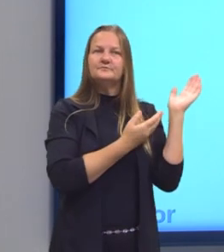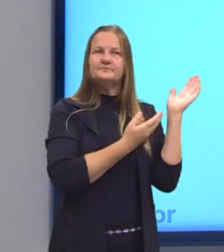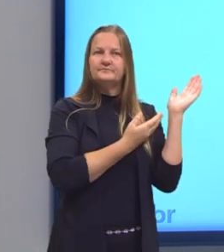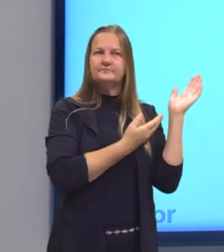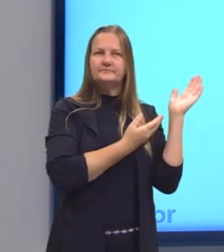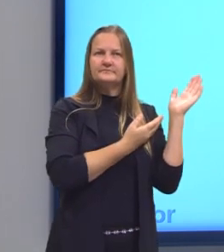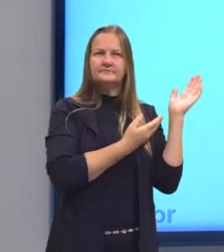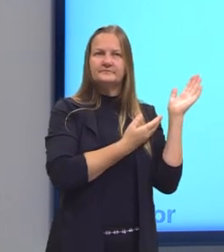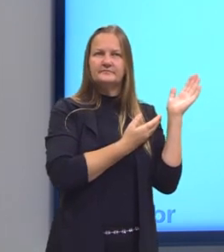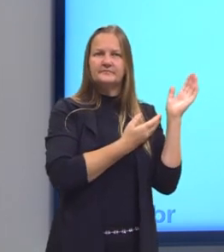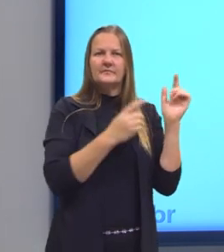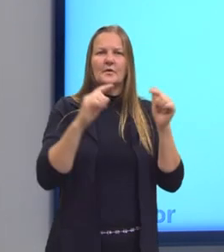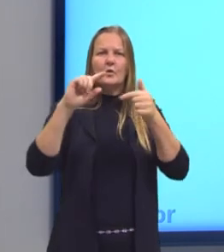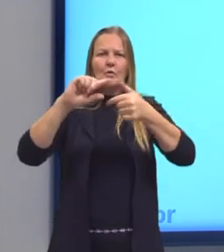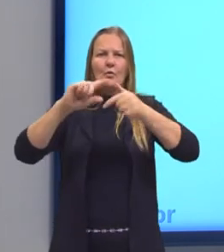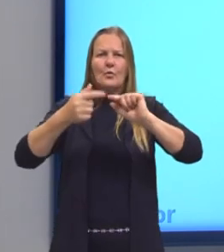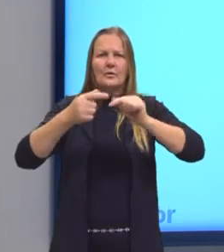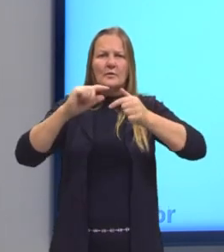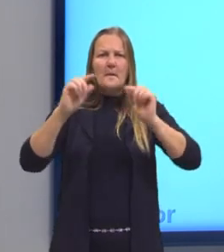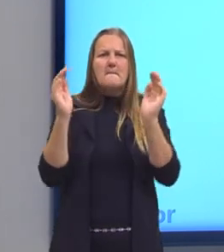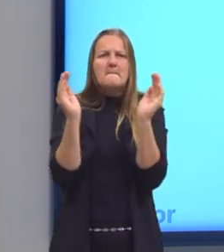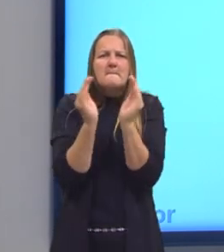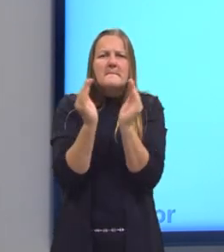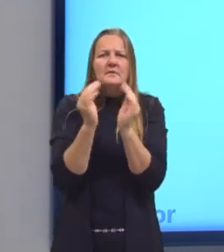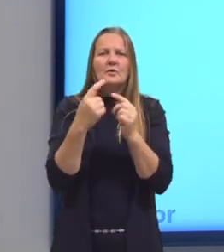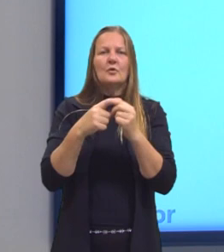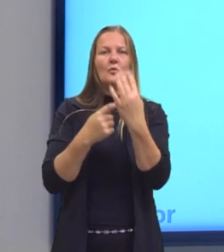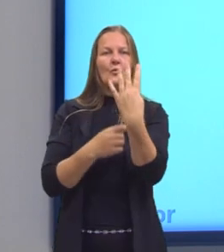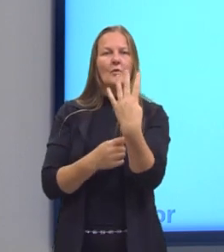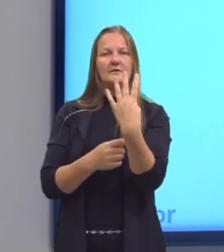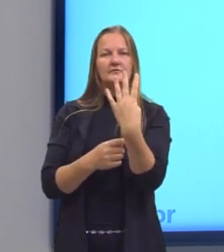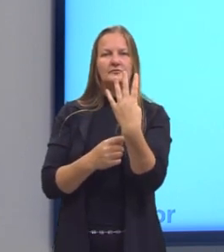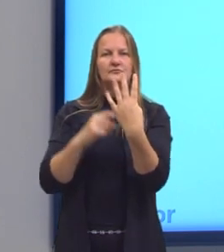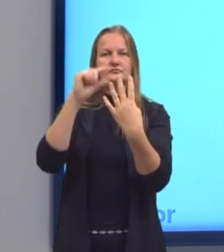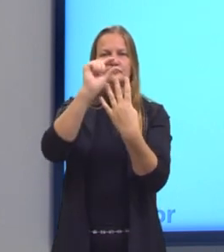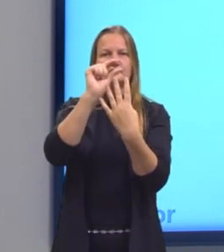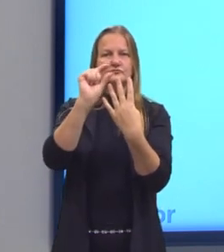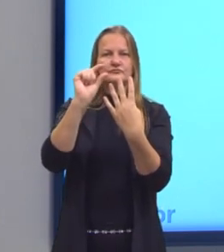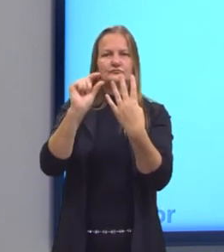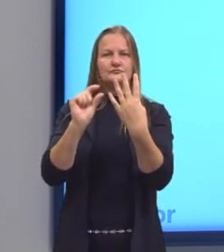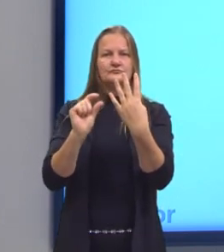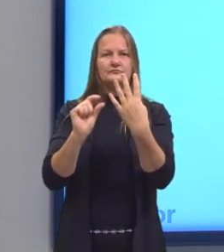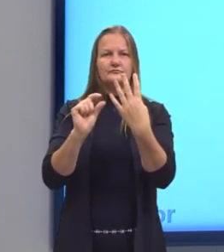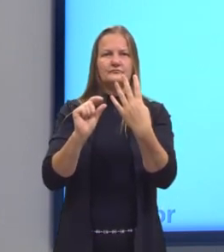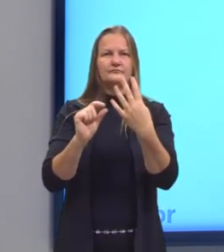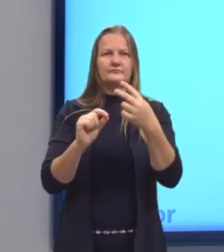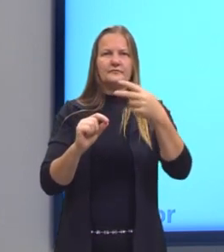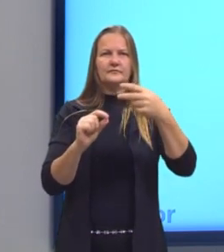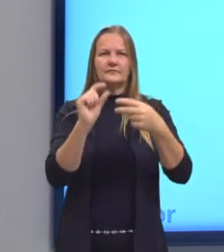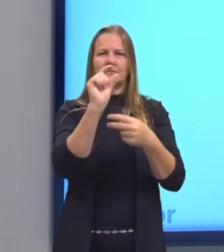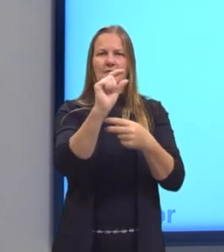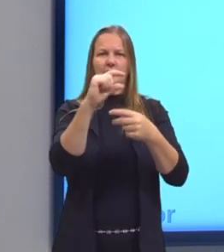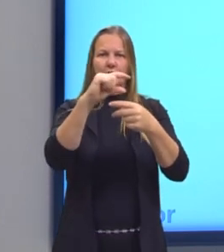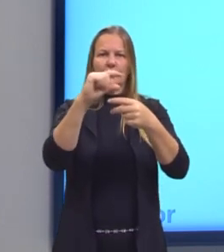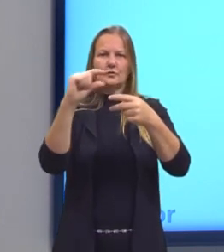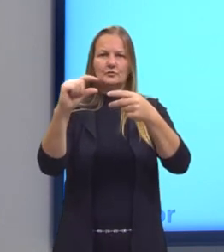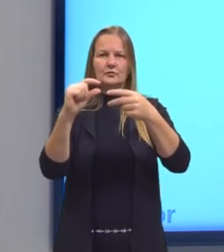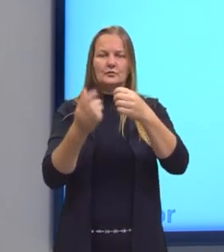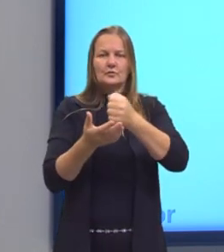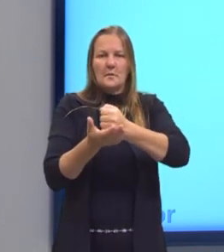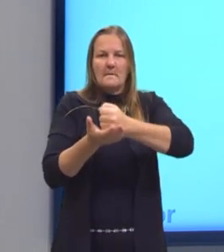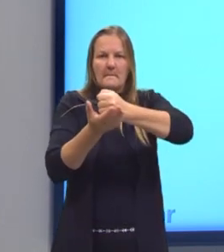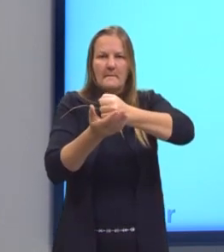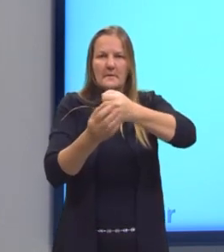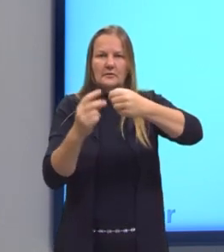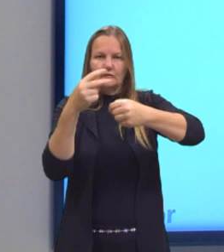quadrado maior aqui, ele é formado por quatro quadradinhos. Sendo que dois quadradinhos, eles formam a base